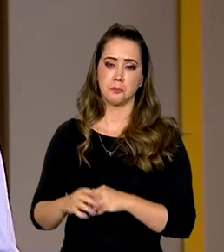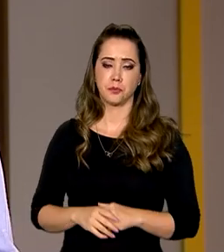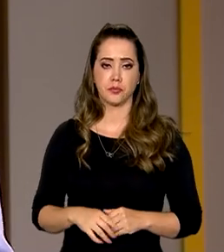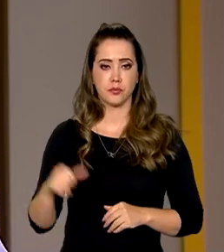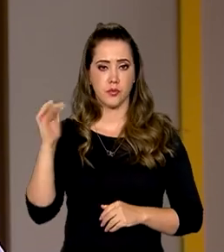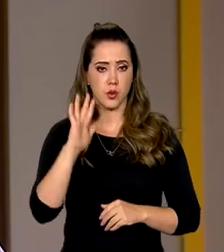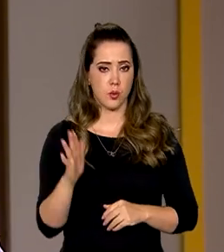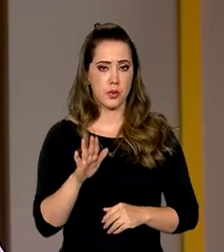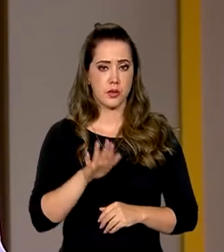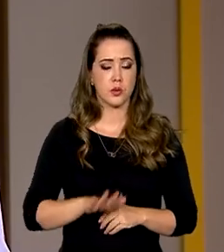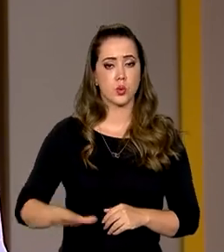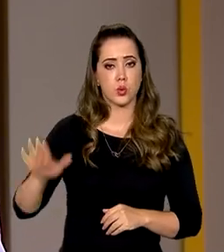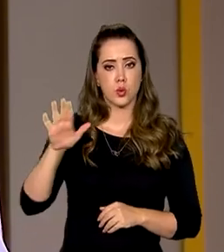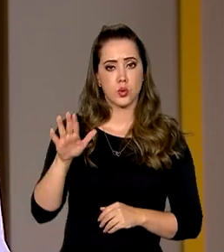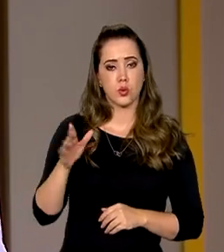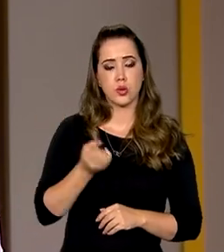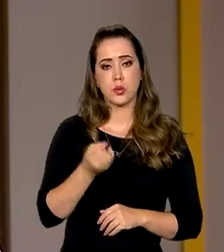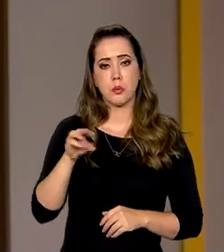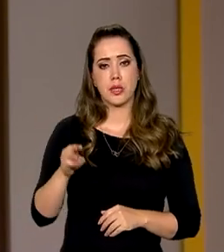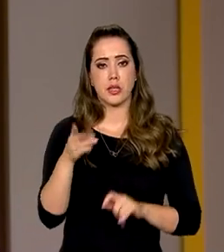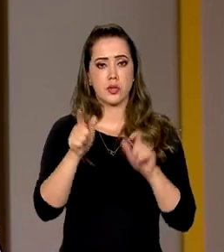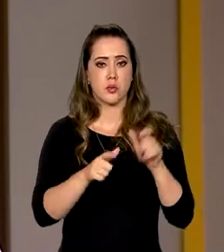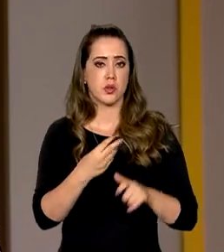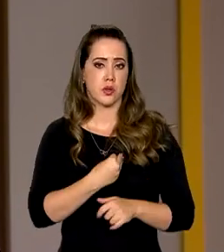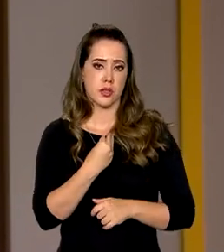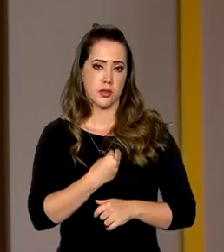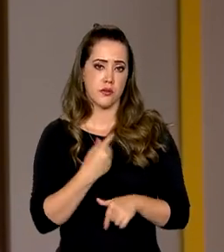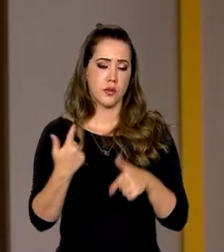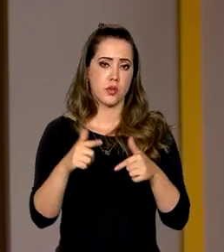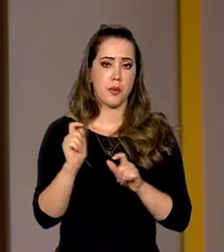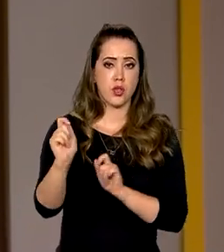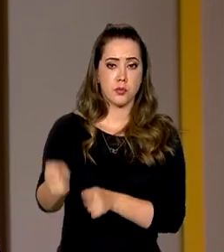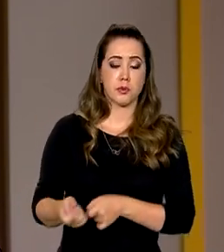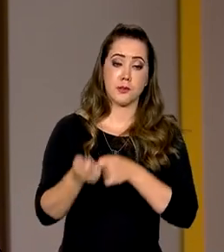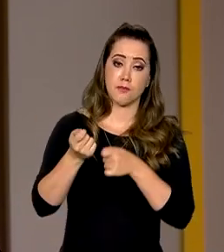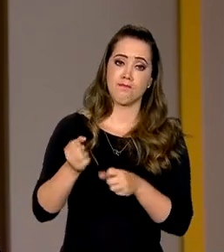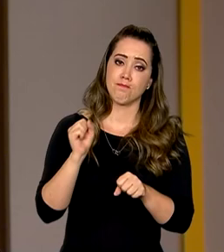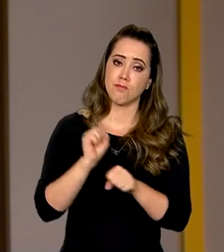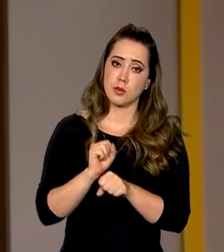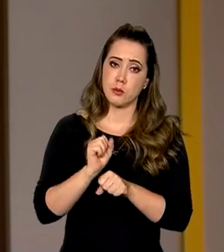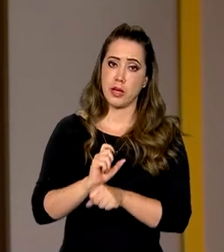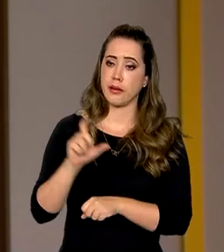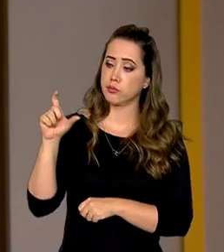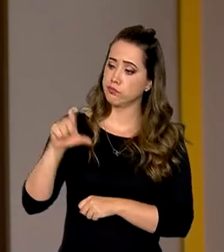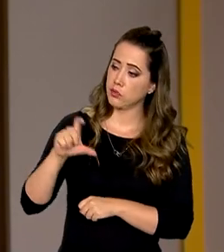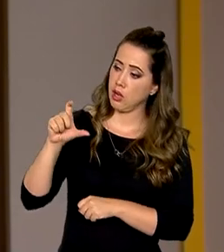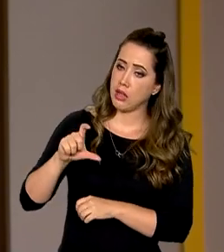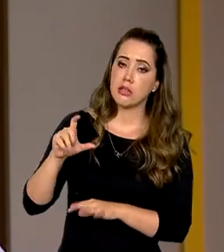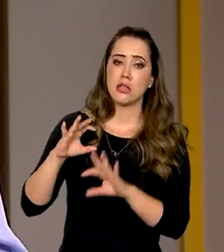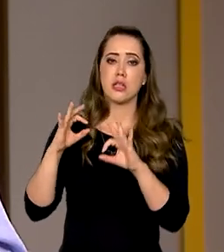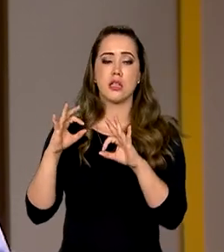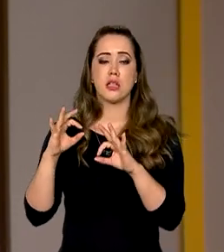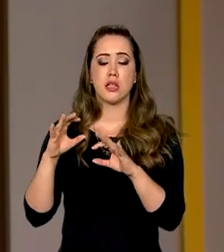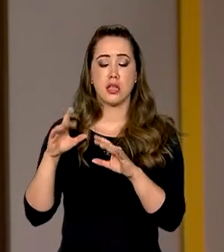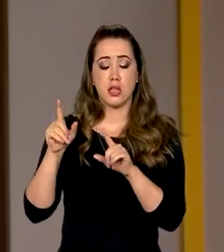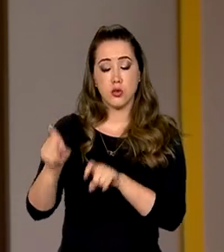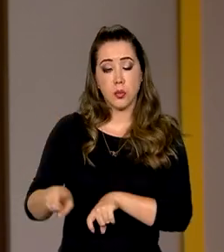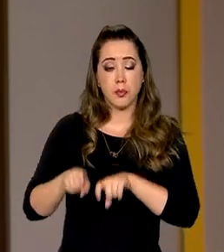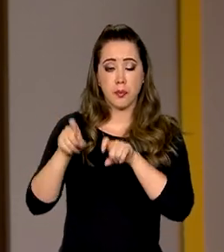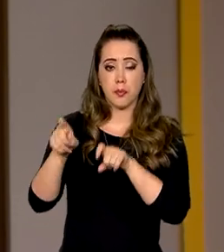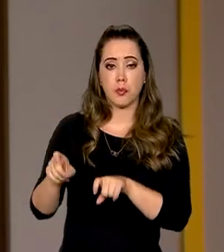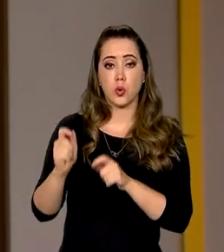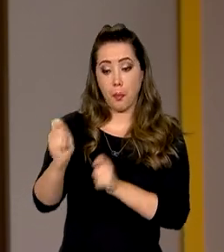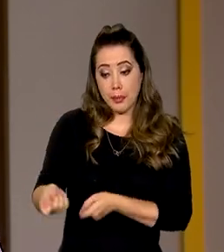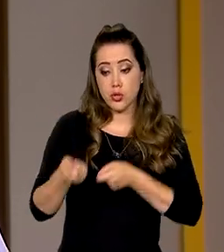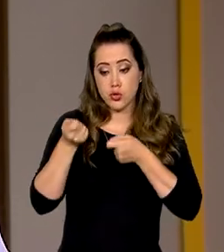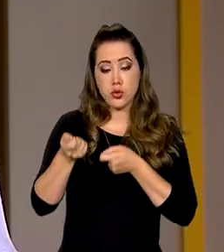No Brasil todo, milhares de pessoas que vivem da atividade pesqueira aguardam a carteirinha do pescador. Documento exigido